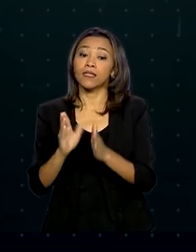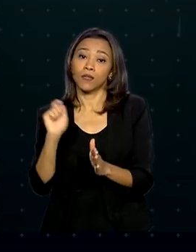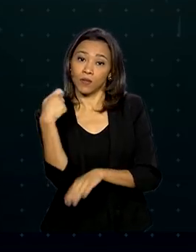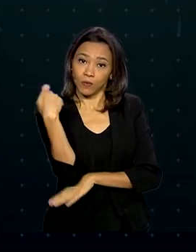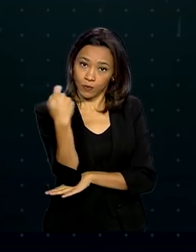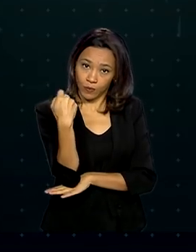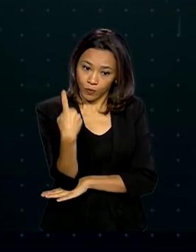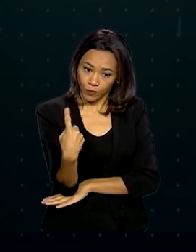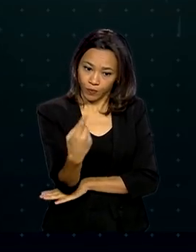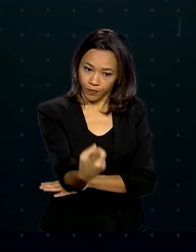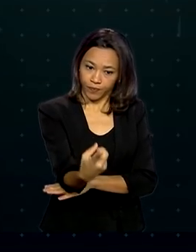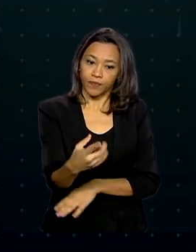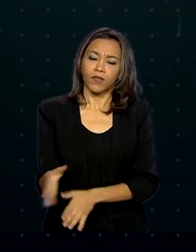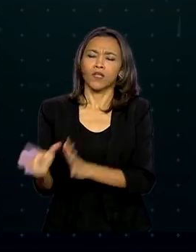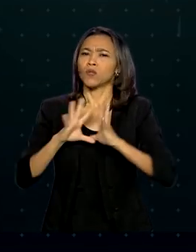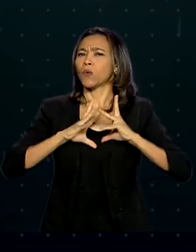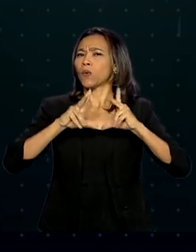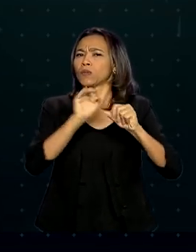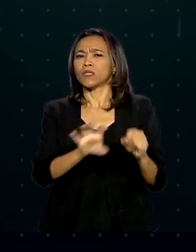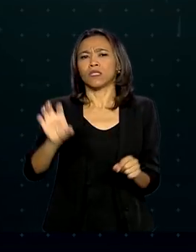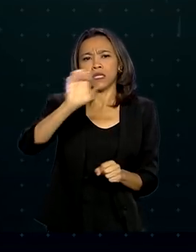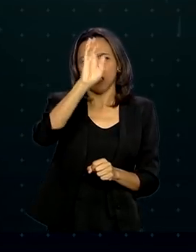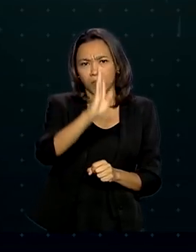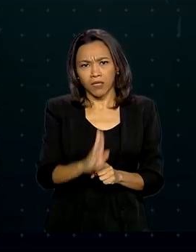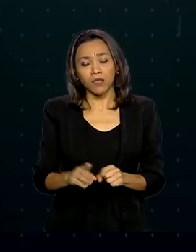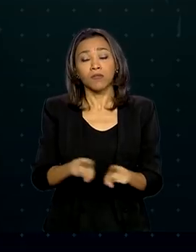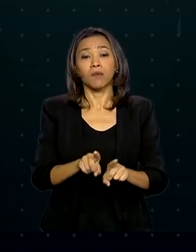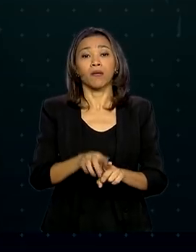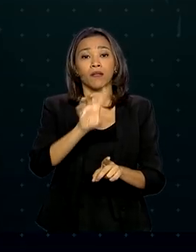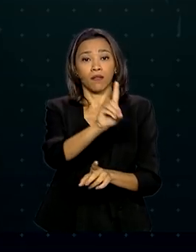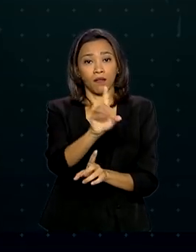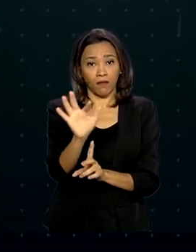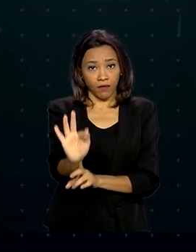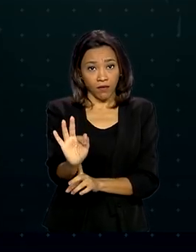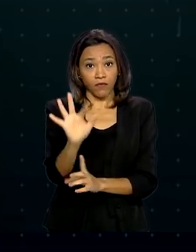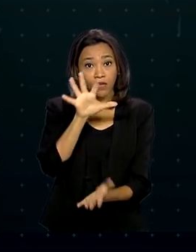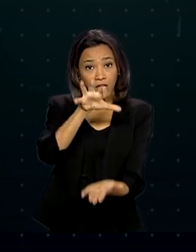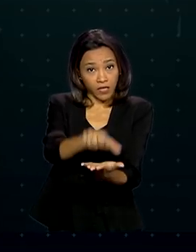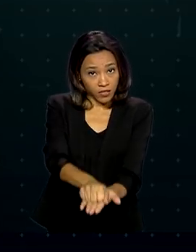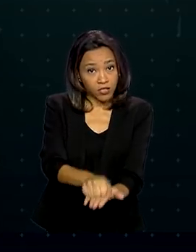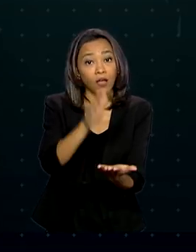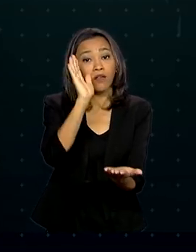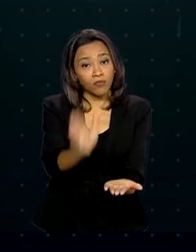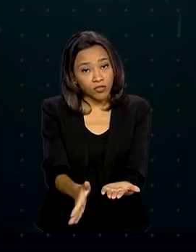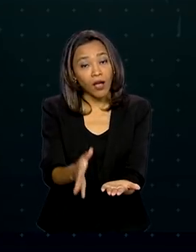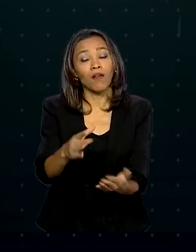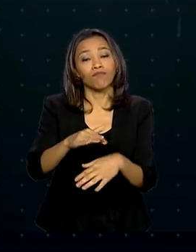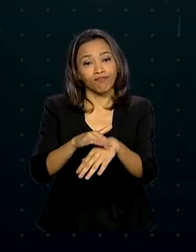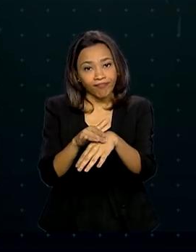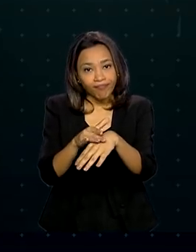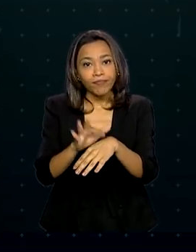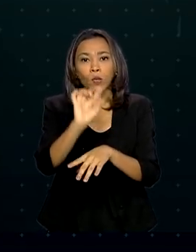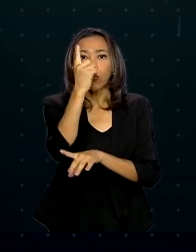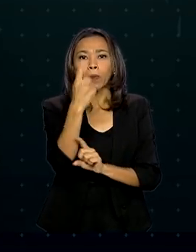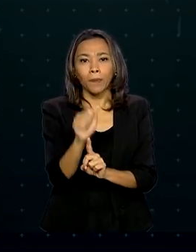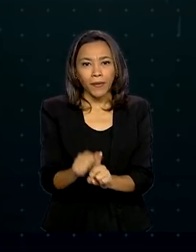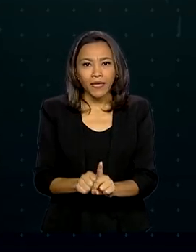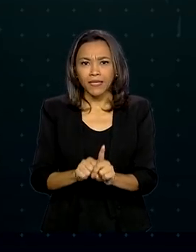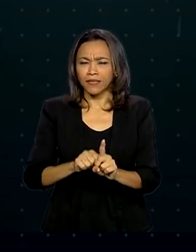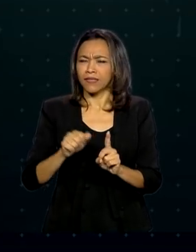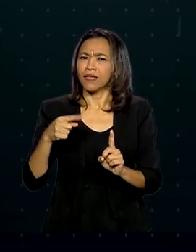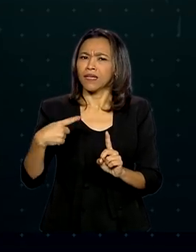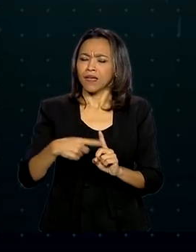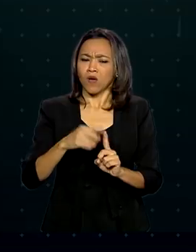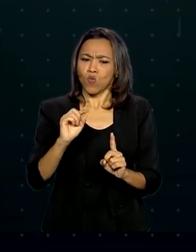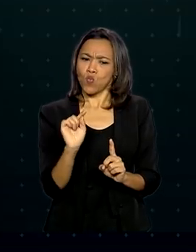Todos os estados brasileiros e o Distrito Federal já registraram casos da doença. Em um mês, a transmissão